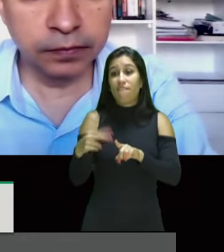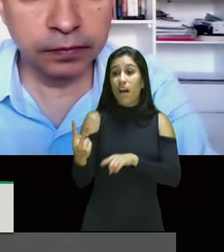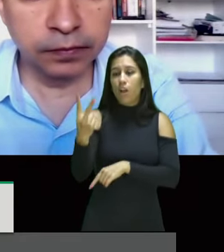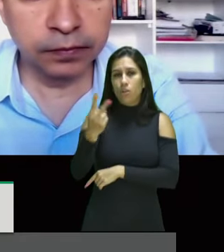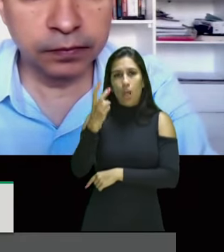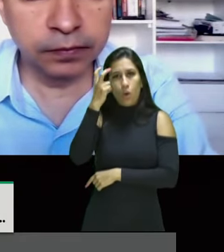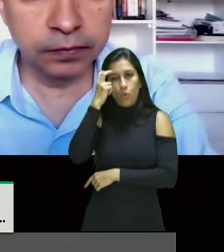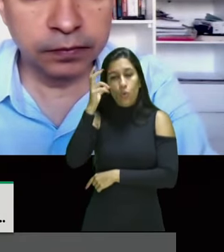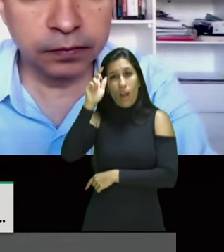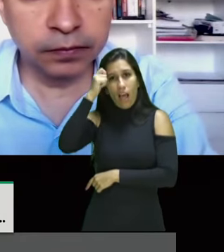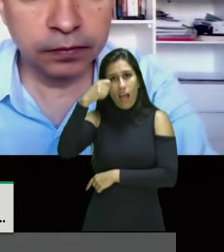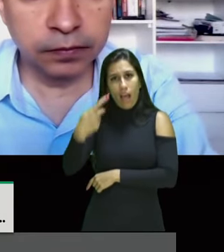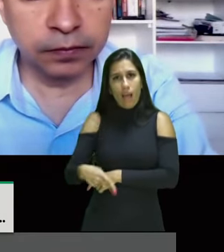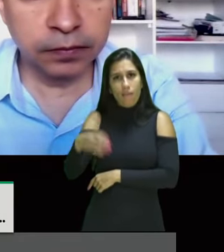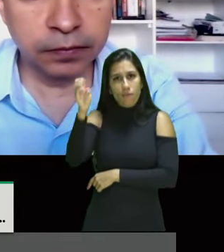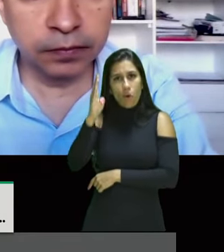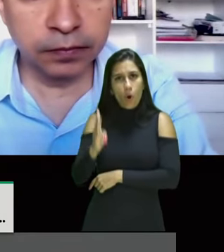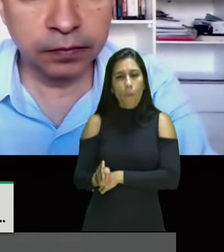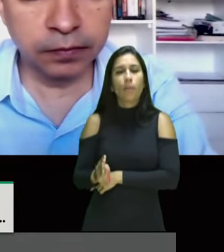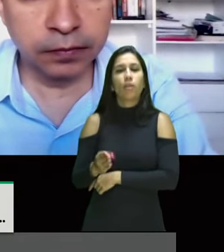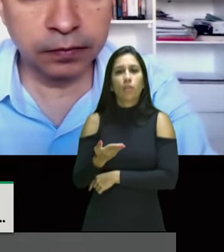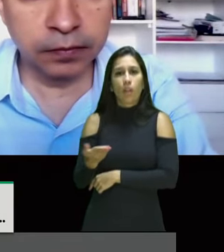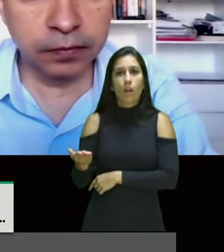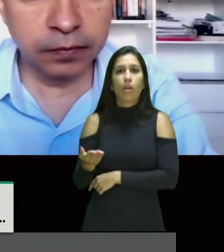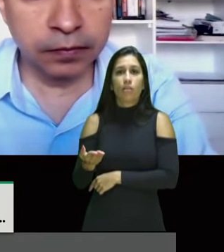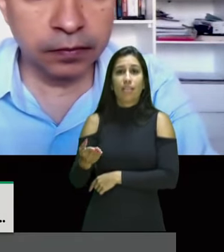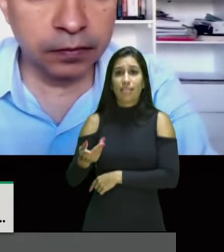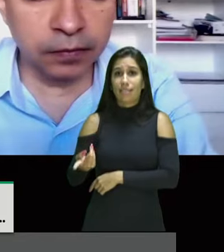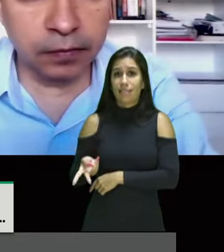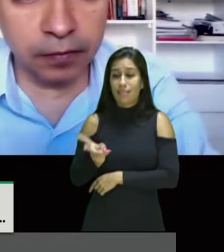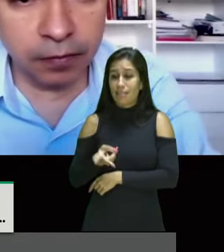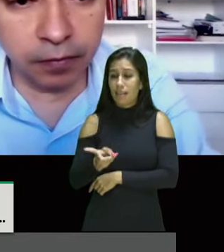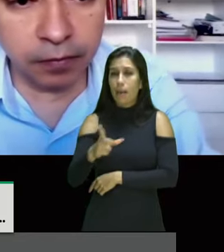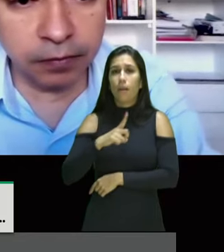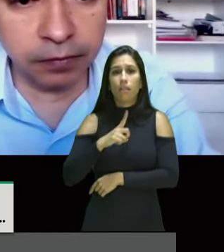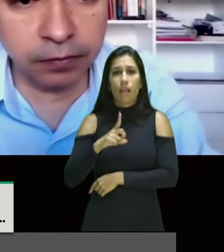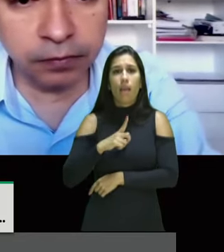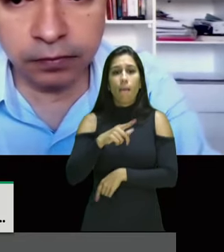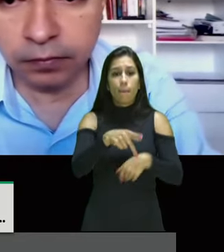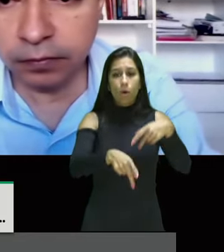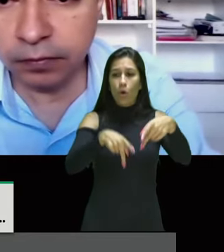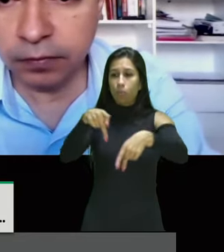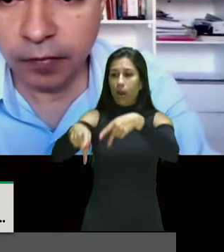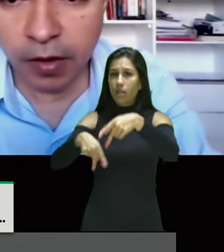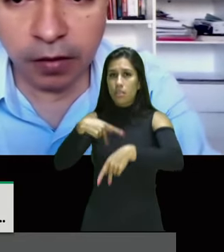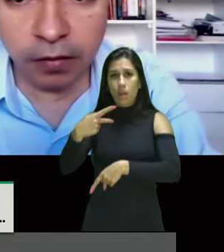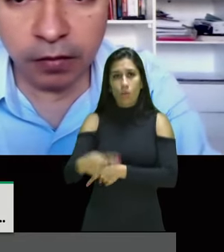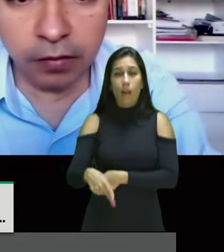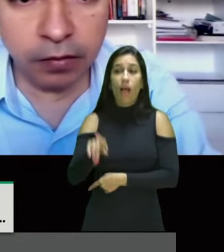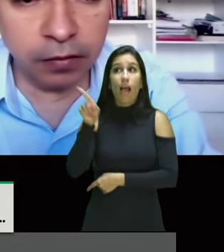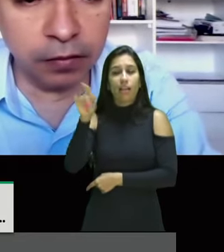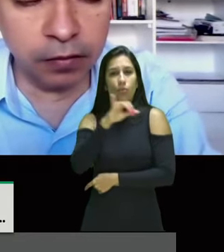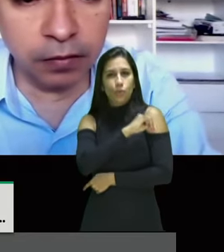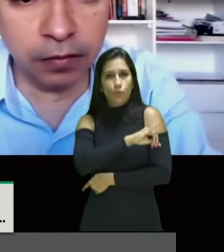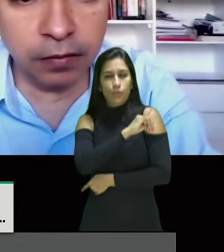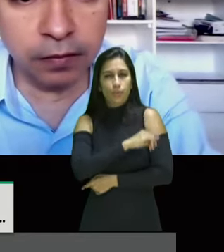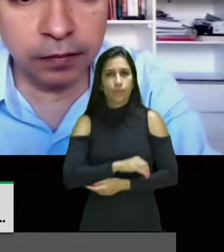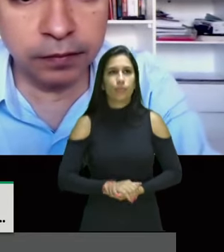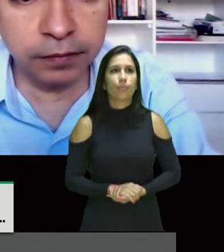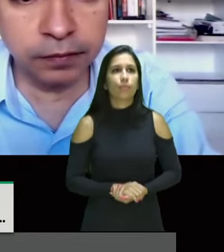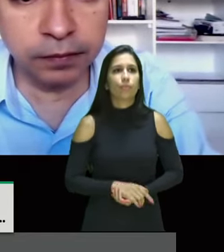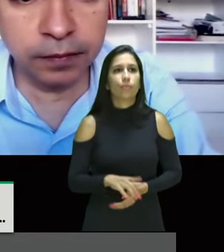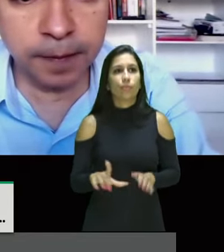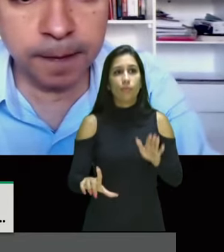e dos saberes presentes nos povos e comunidades negras tradicionais do estado do Rio de Janeiro. A Lei 12